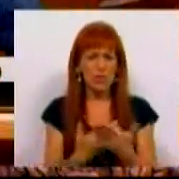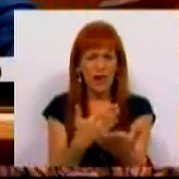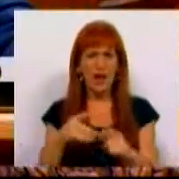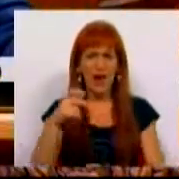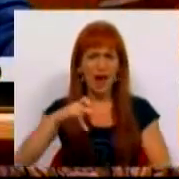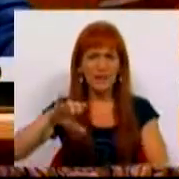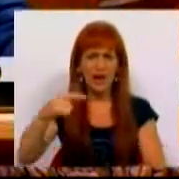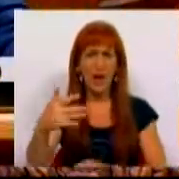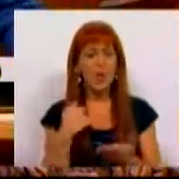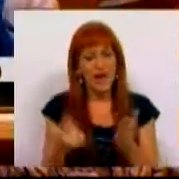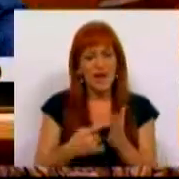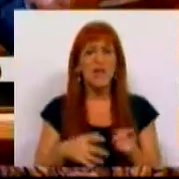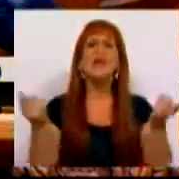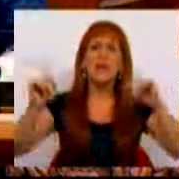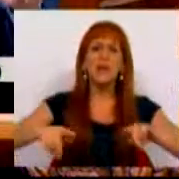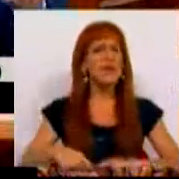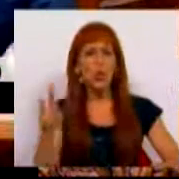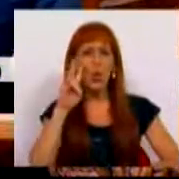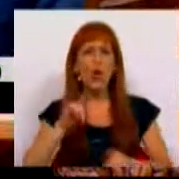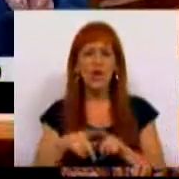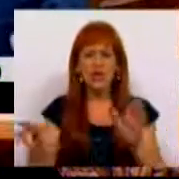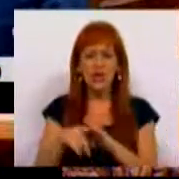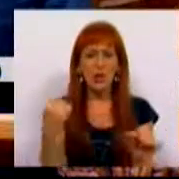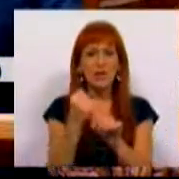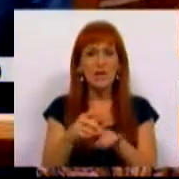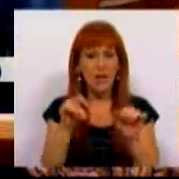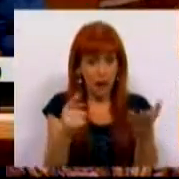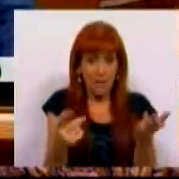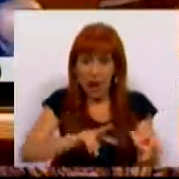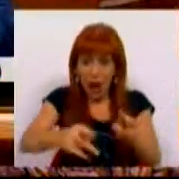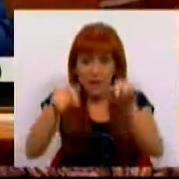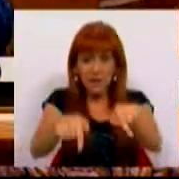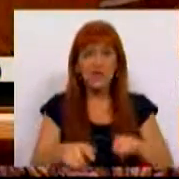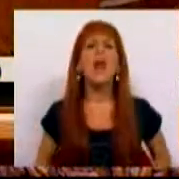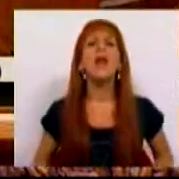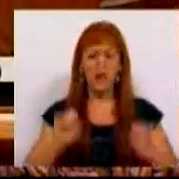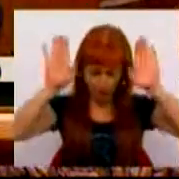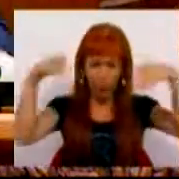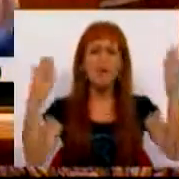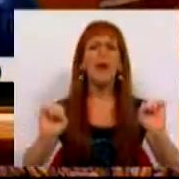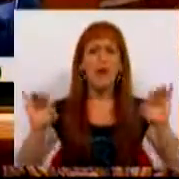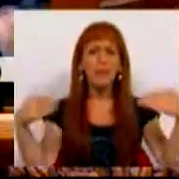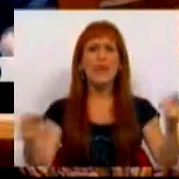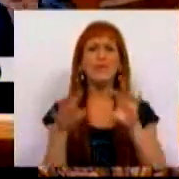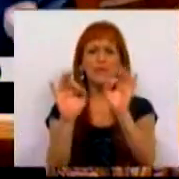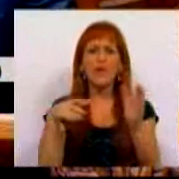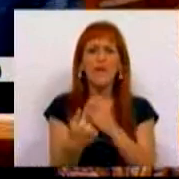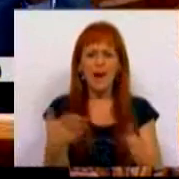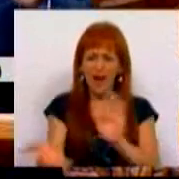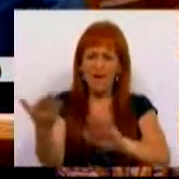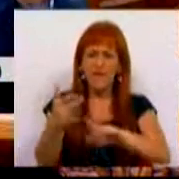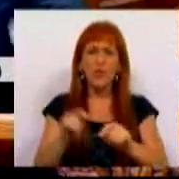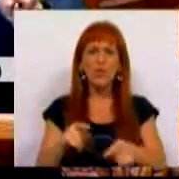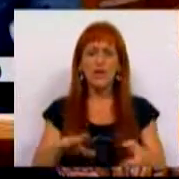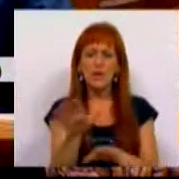para as condições de trabalho quando era necessário e também não olhando para a legislação laboral onde ela deve ser alterada. E é possível. É possível favorecer e agilizar